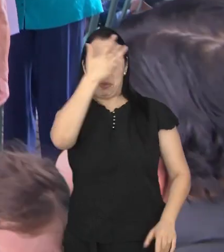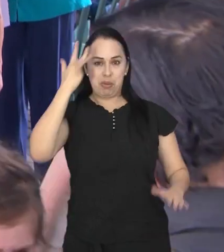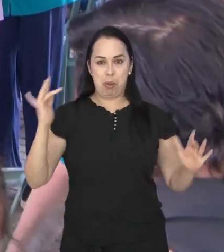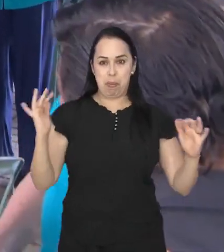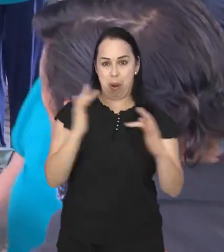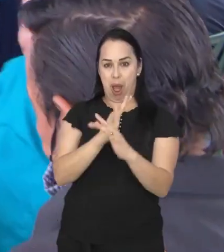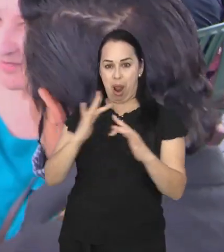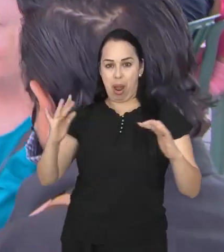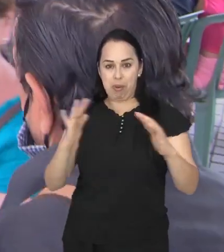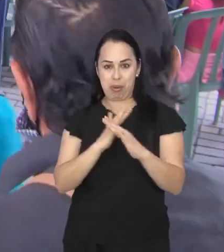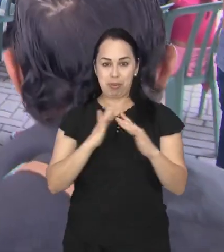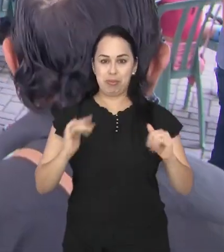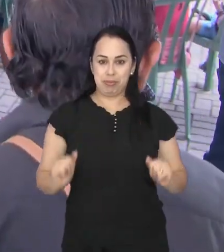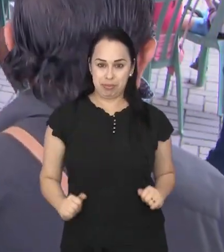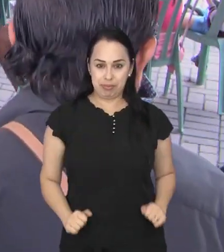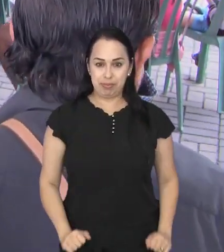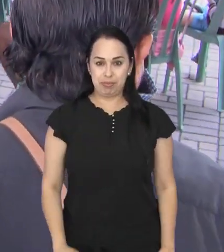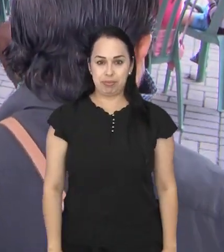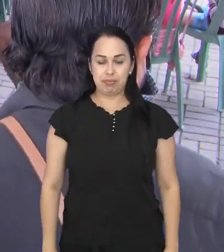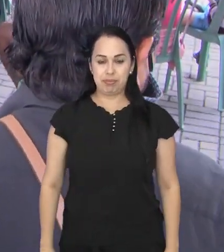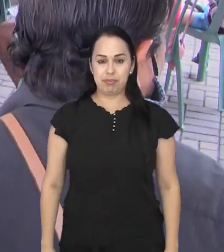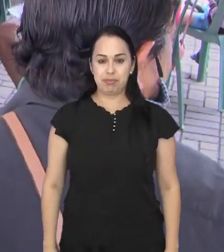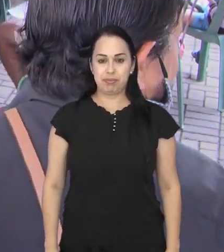movimento de pessoas para lá e cá.